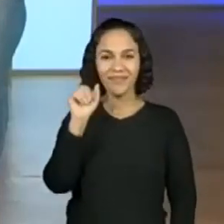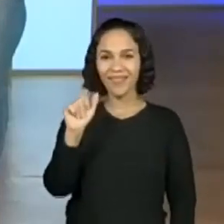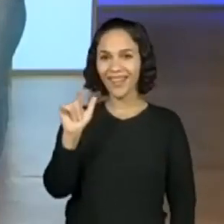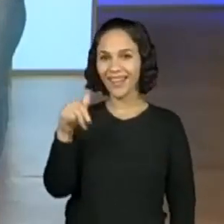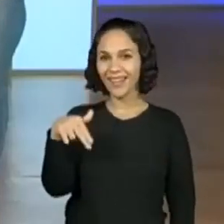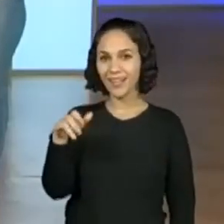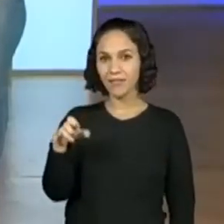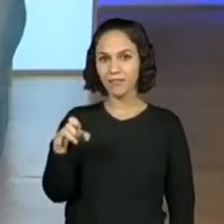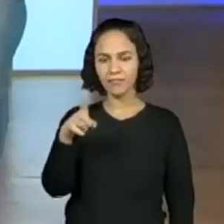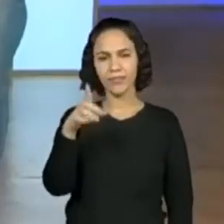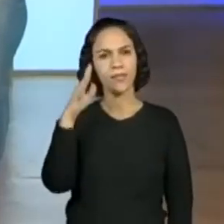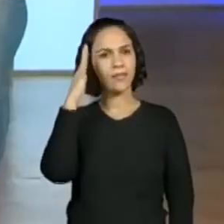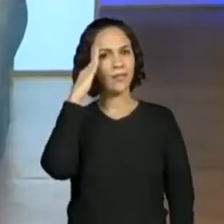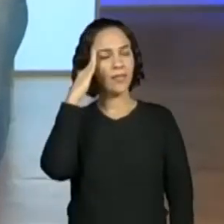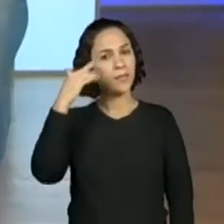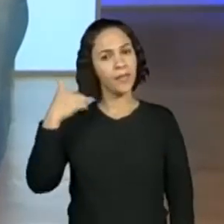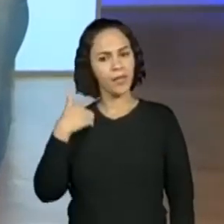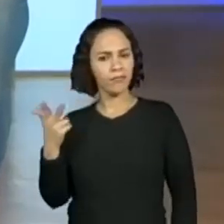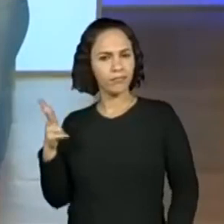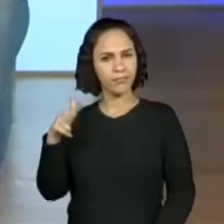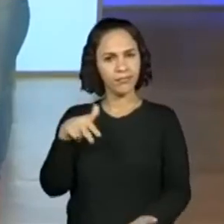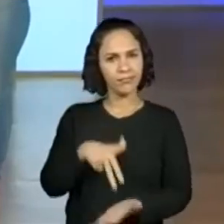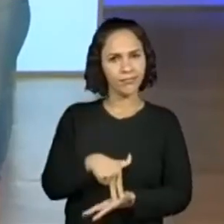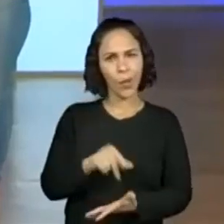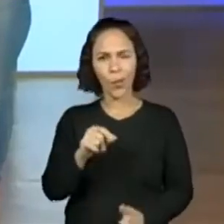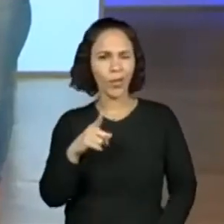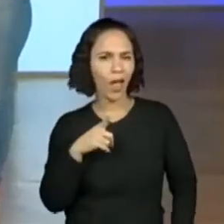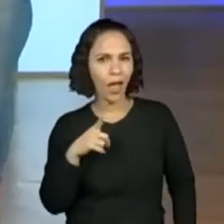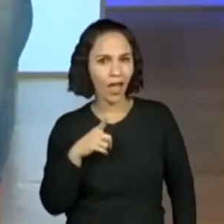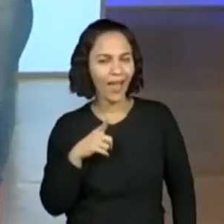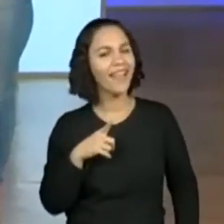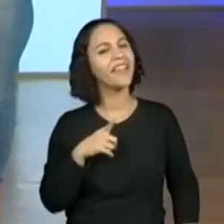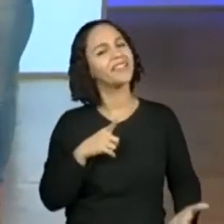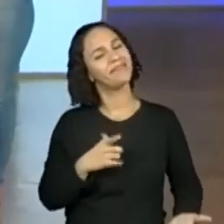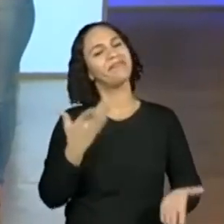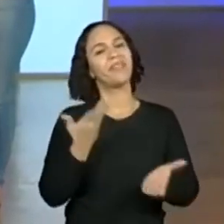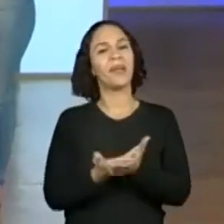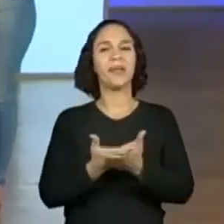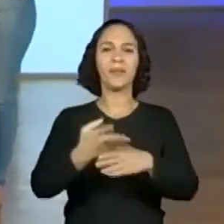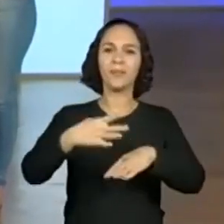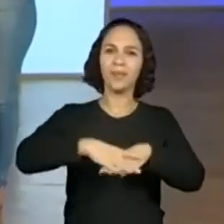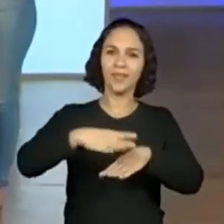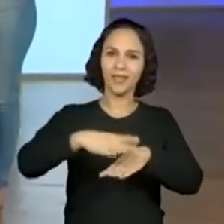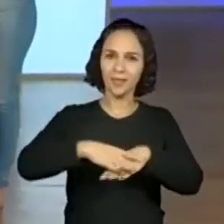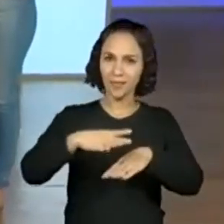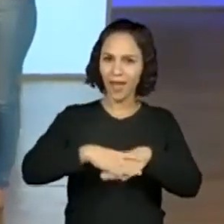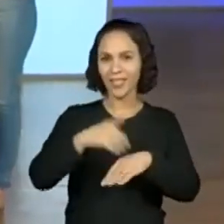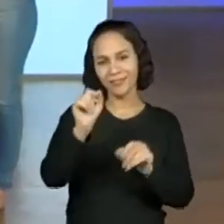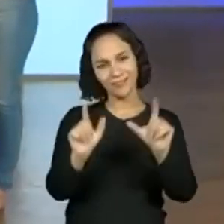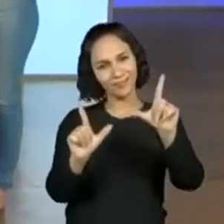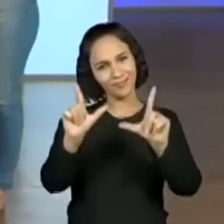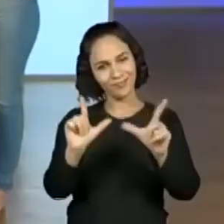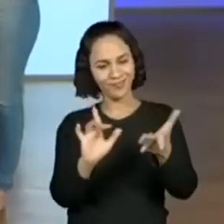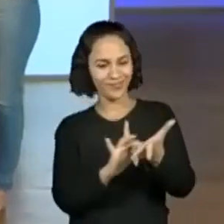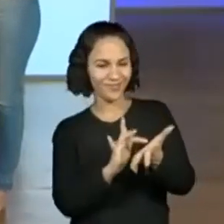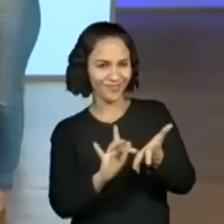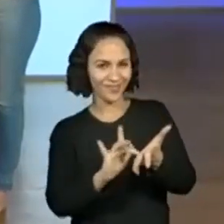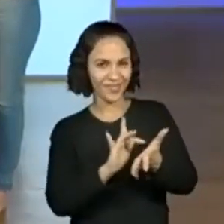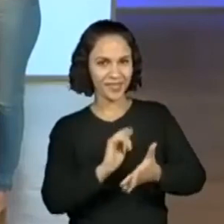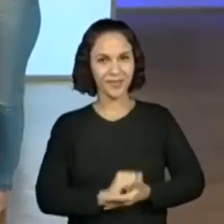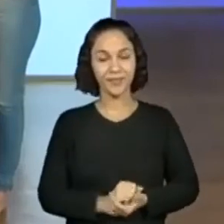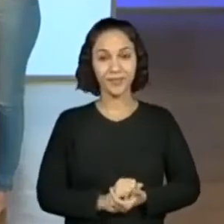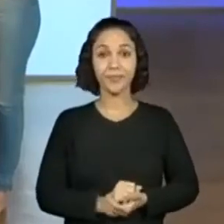Gack e vocês sabem que quando eu estou na área é mais um dia de aula de matemática na sua telinha.